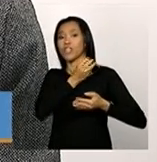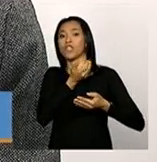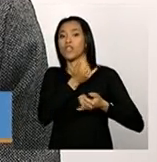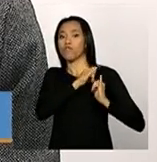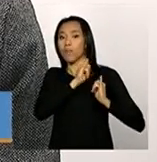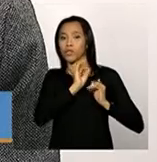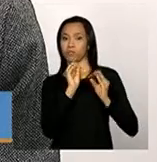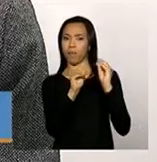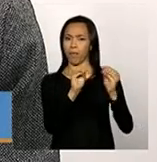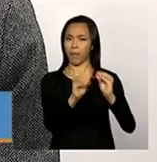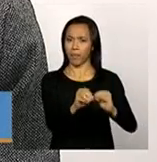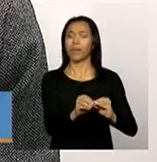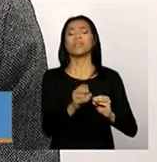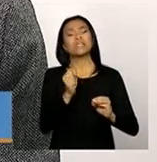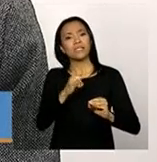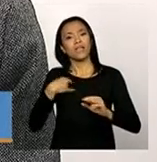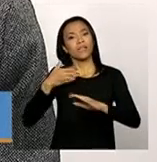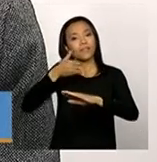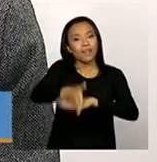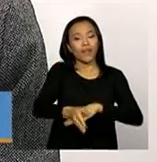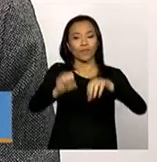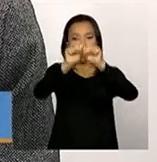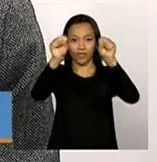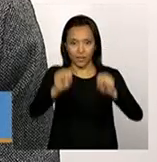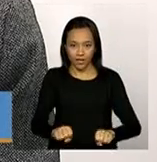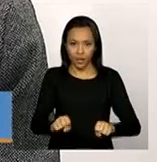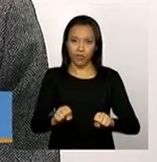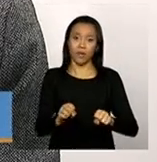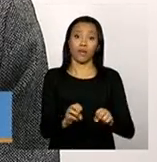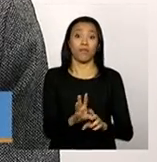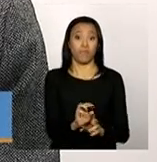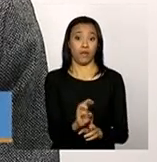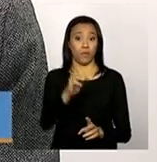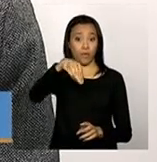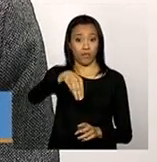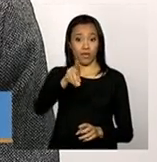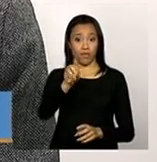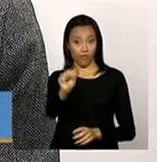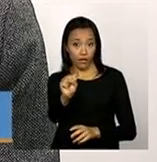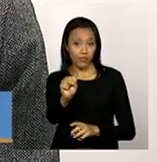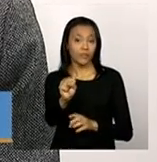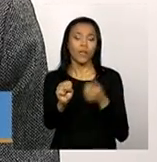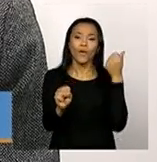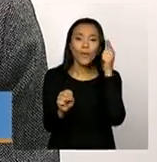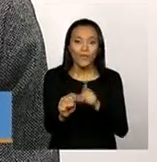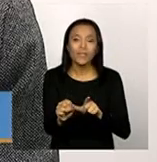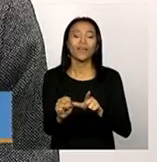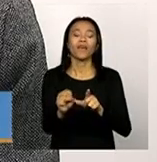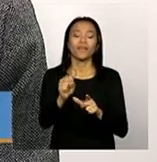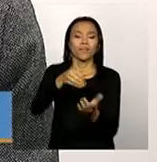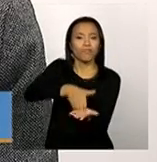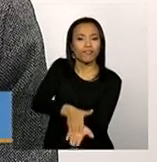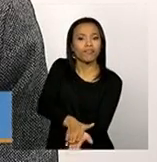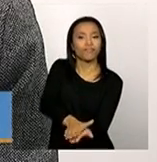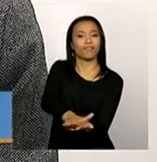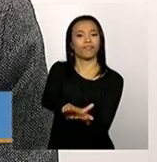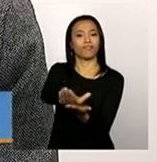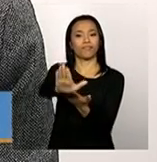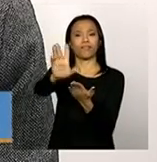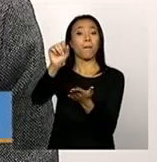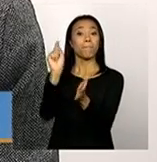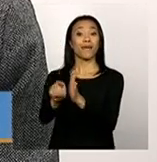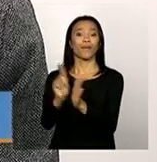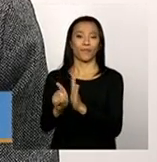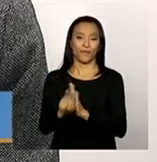se ele entrar lá no sistema de informação pela página do Ministério, ele consegue, por exemplo, imprimir todos os questionários que foram